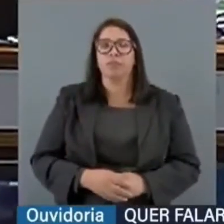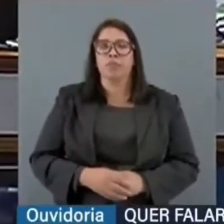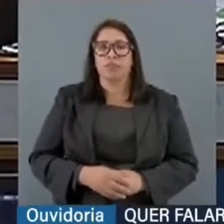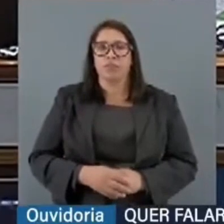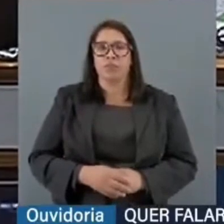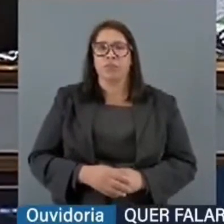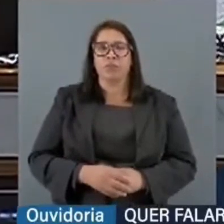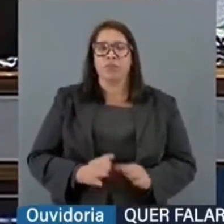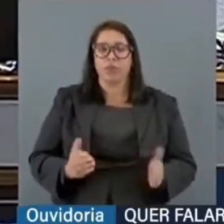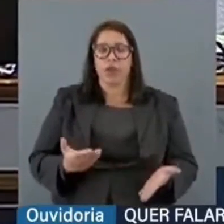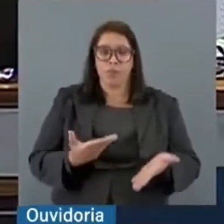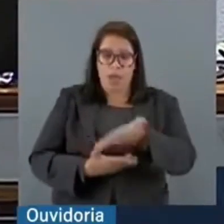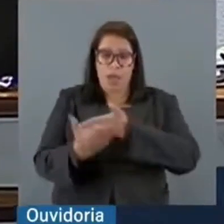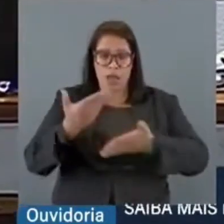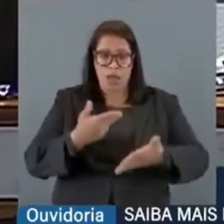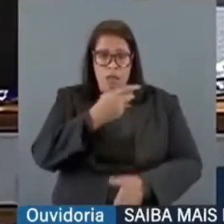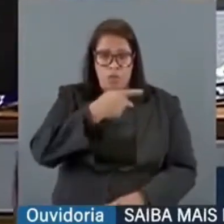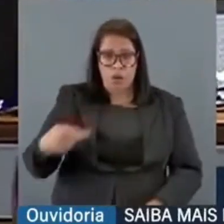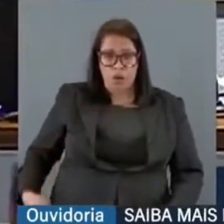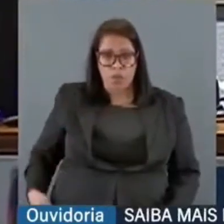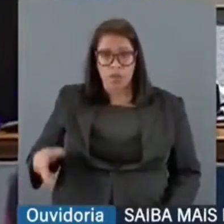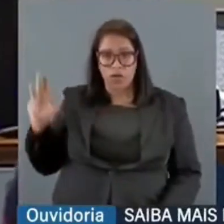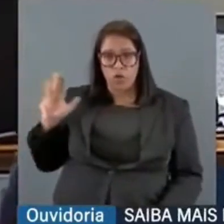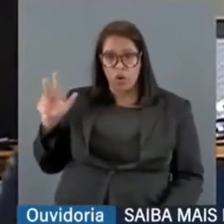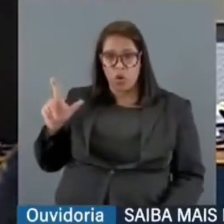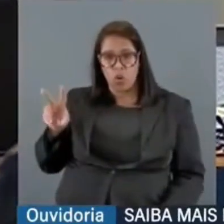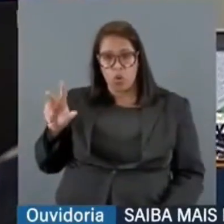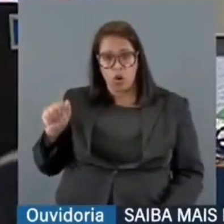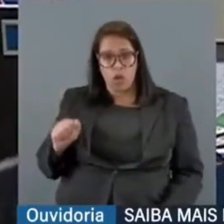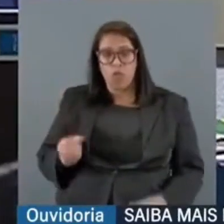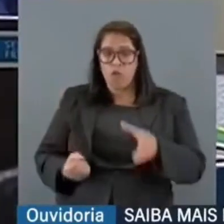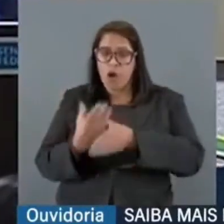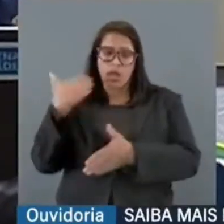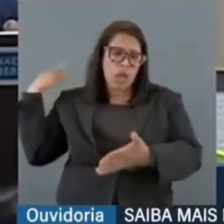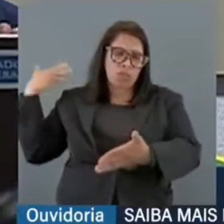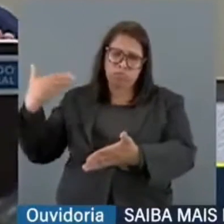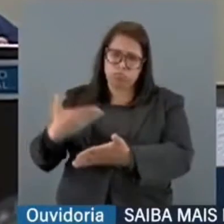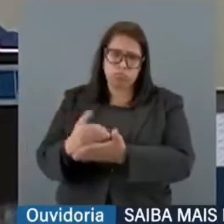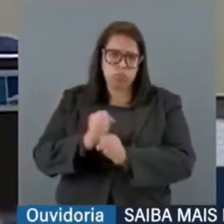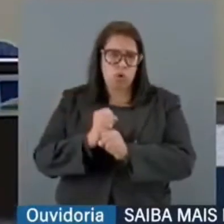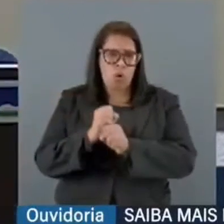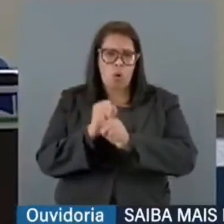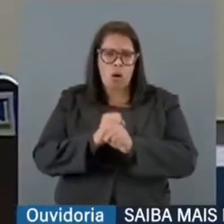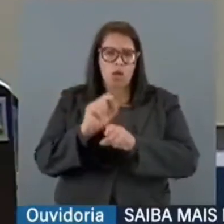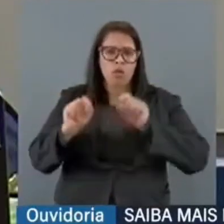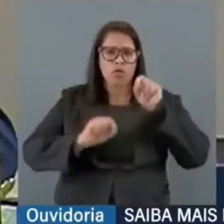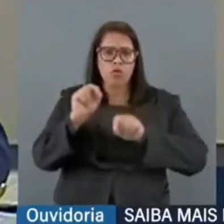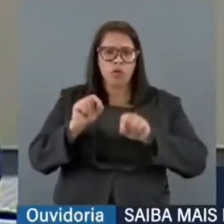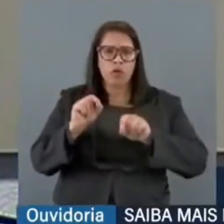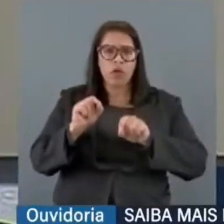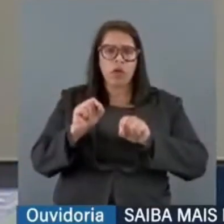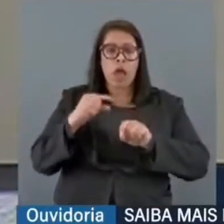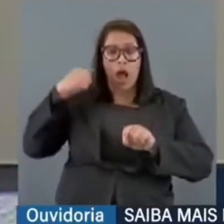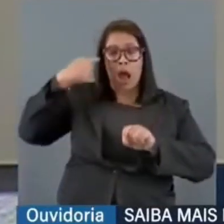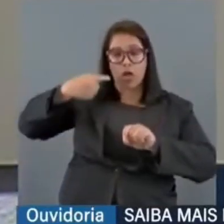A minha relação com o presidente Lula é uma relação que se estabeleceu ao longo do tempo. Na condição de